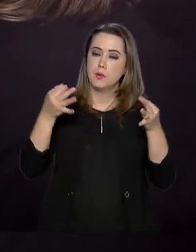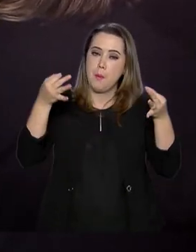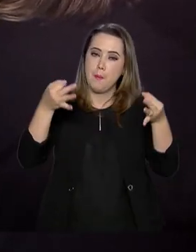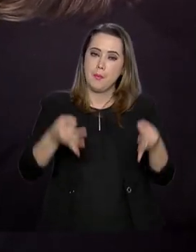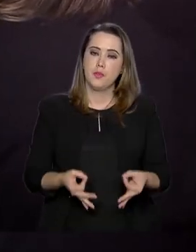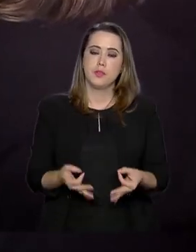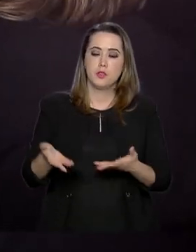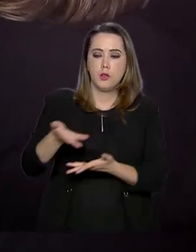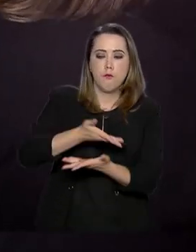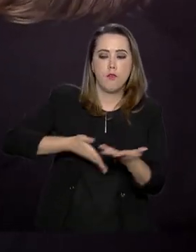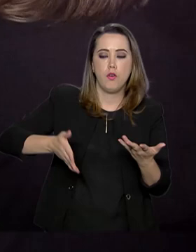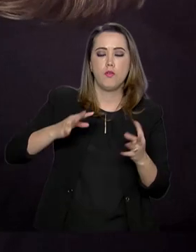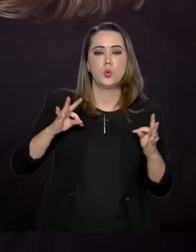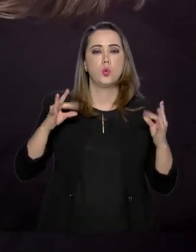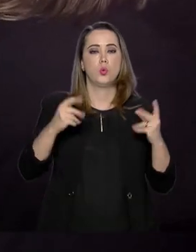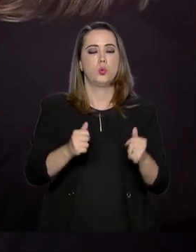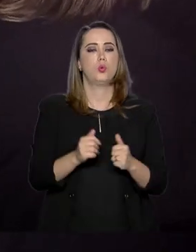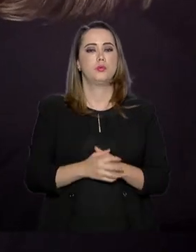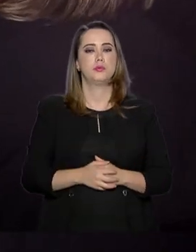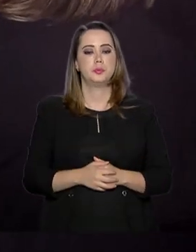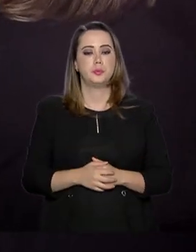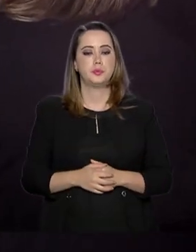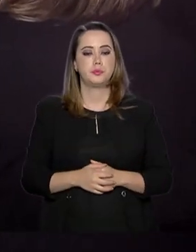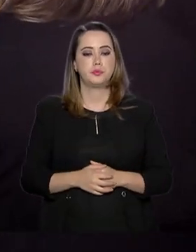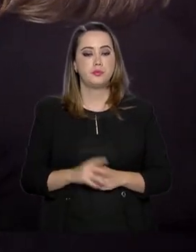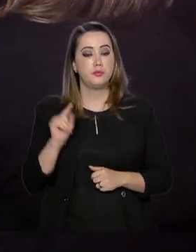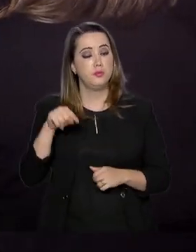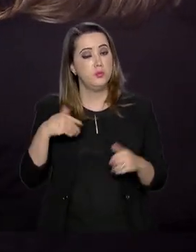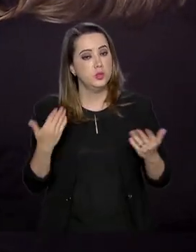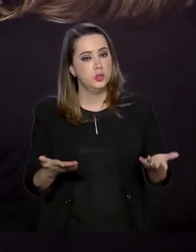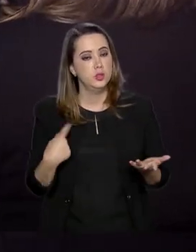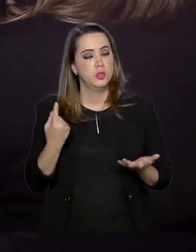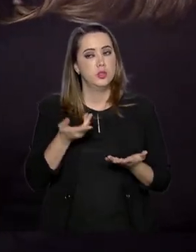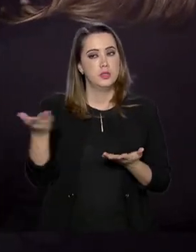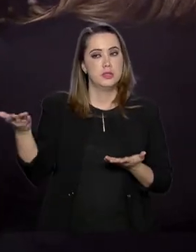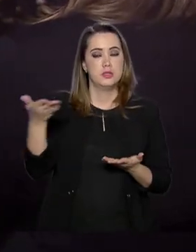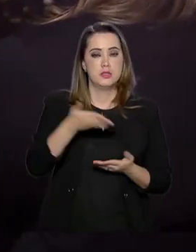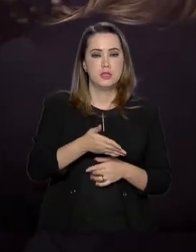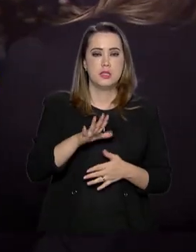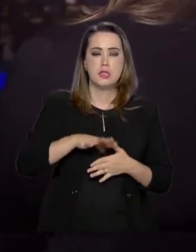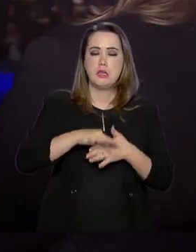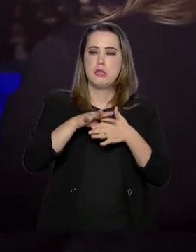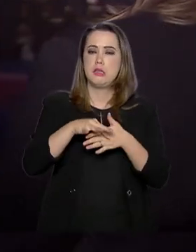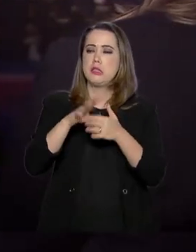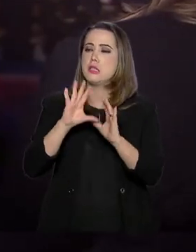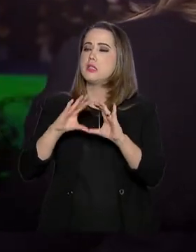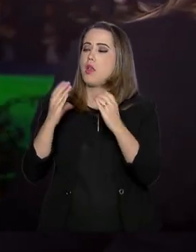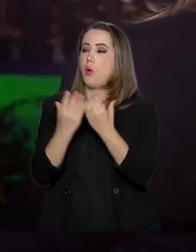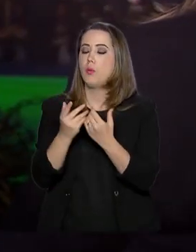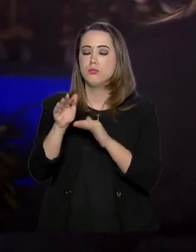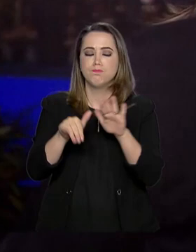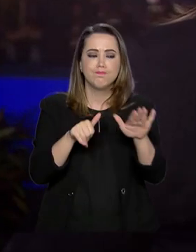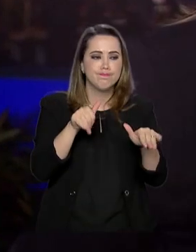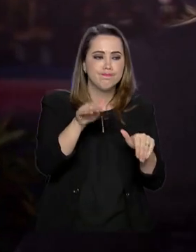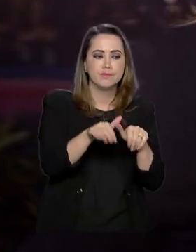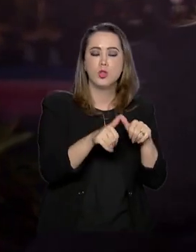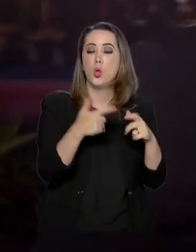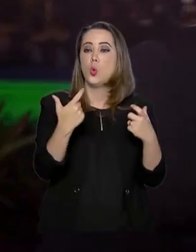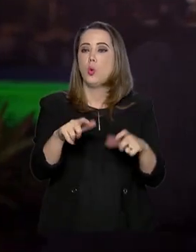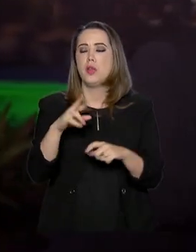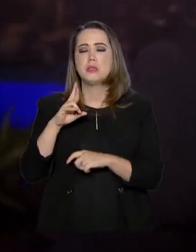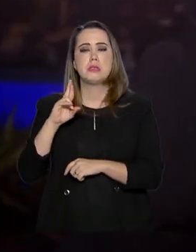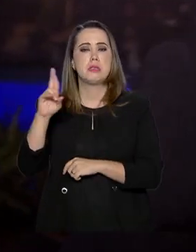plano que envolva tudo isso. E nessa ocasião, nós vamos trazer, então, líderes das comunidades, as autoridades